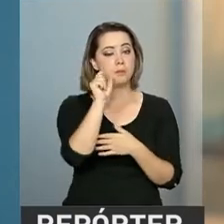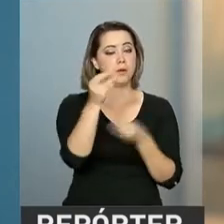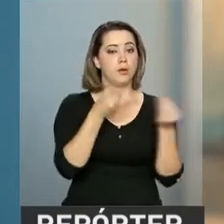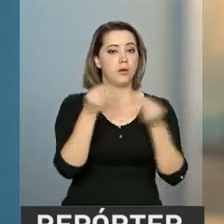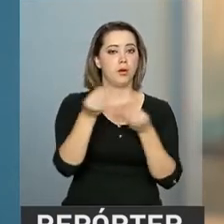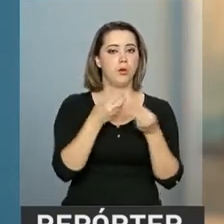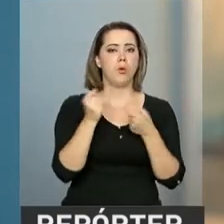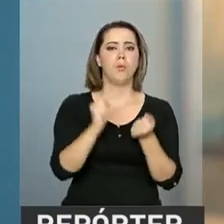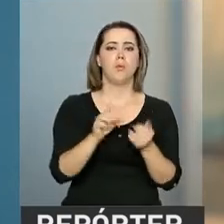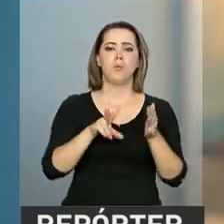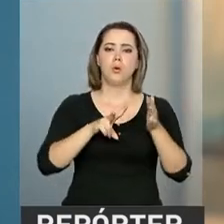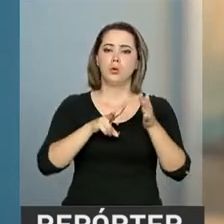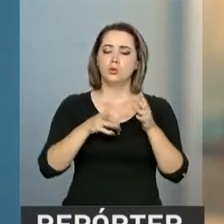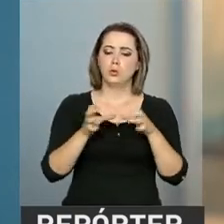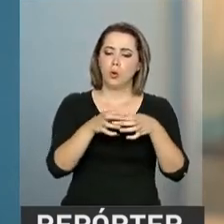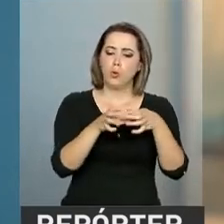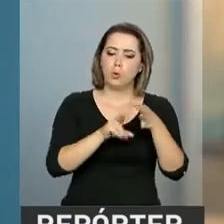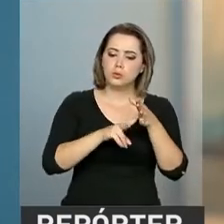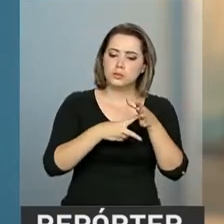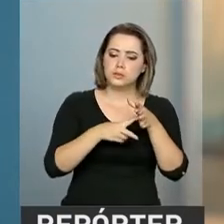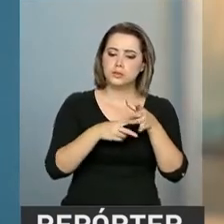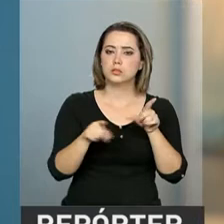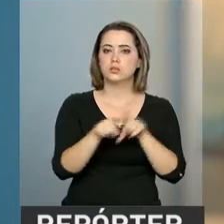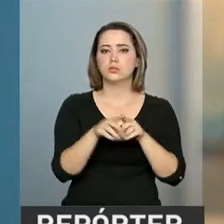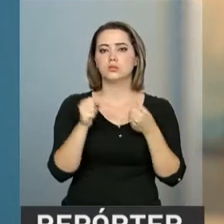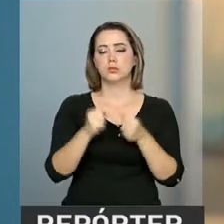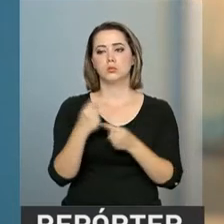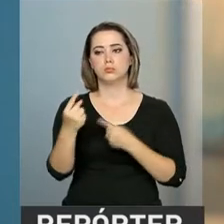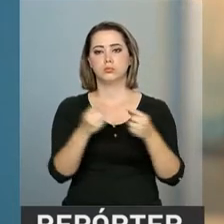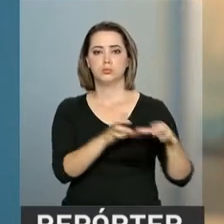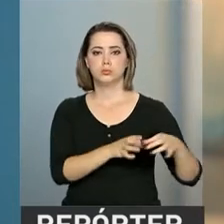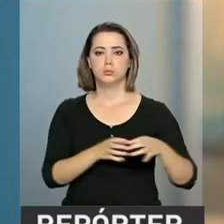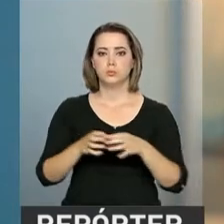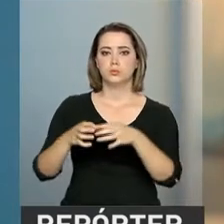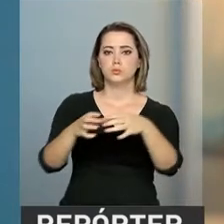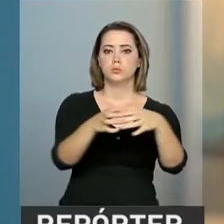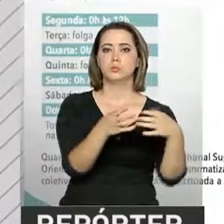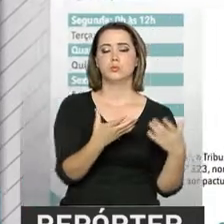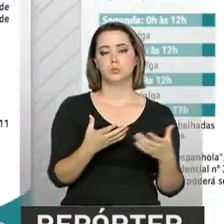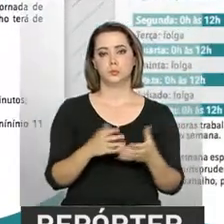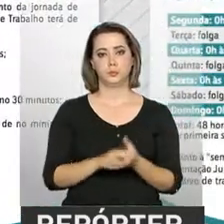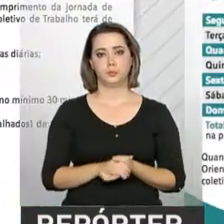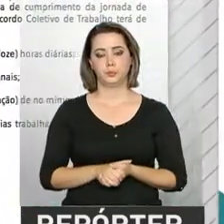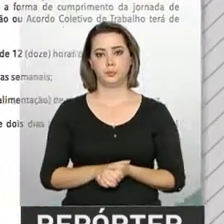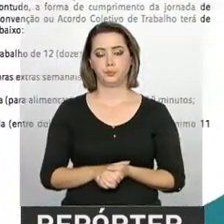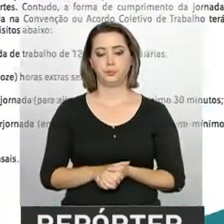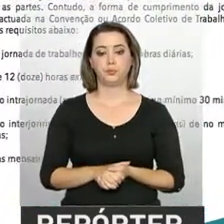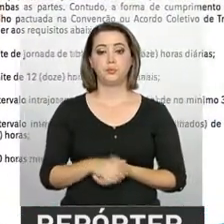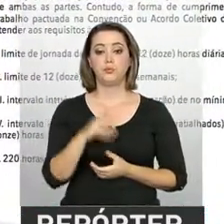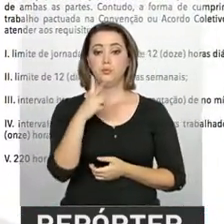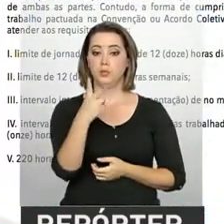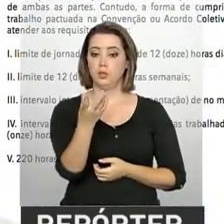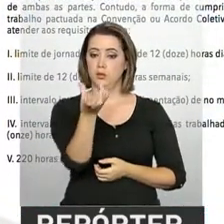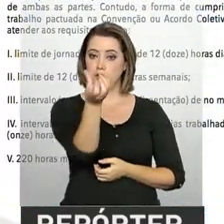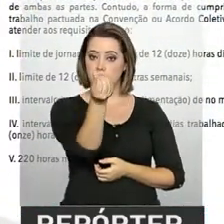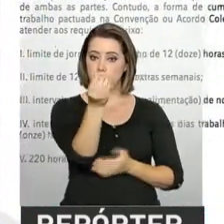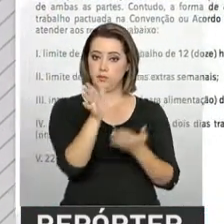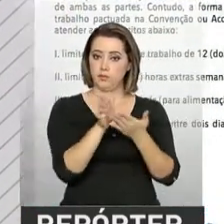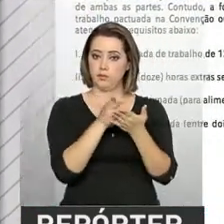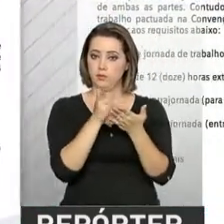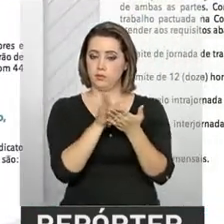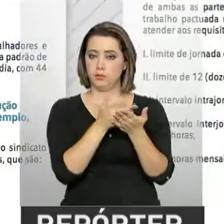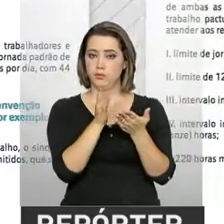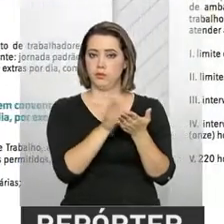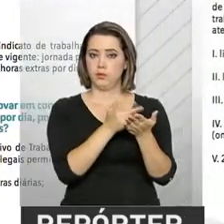representação do trabalhador por estabelecimento de trabalho. A cartilha, com 26 páginas em